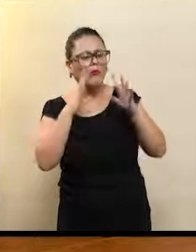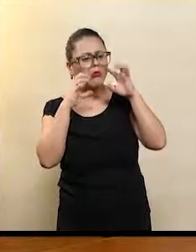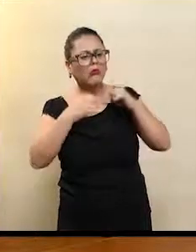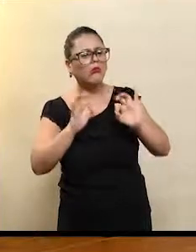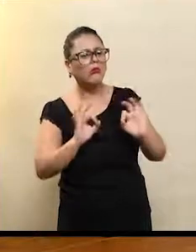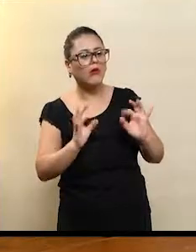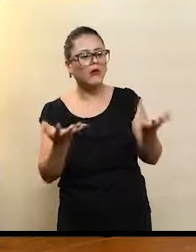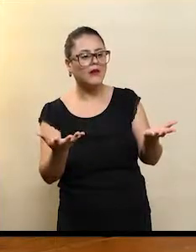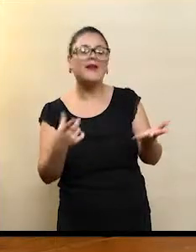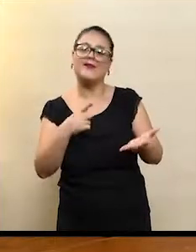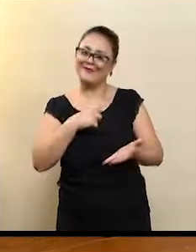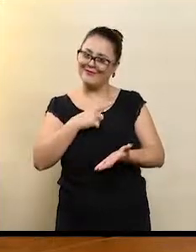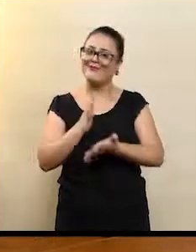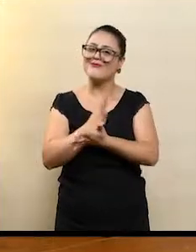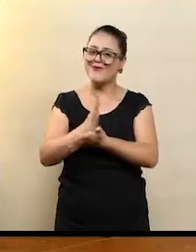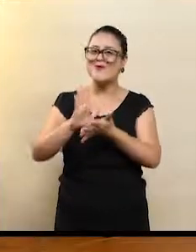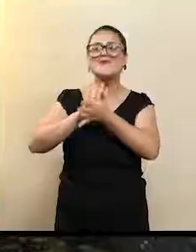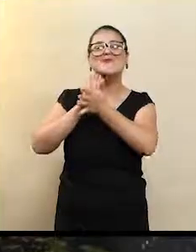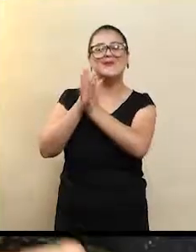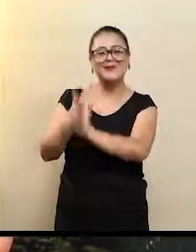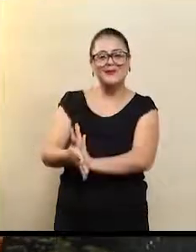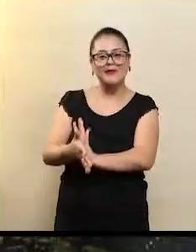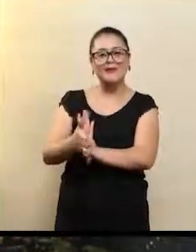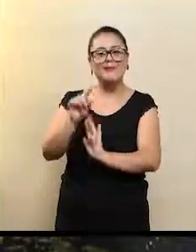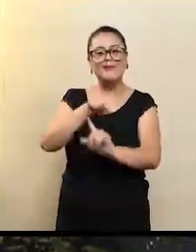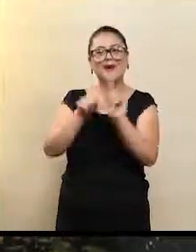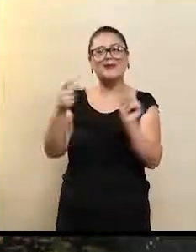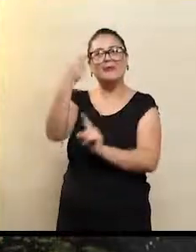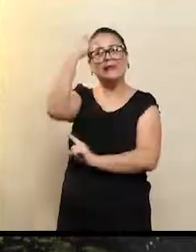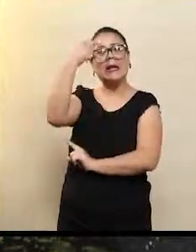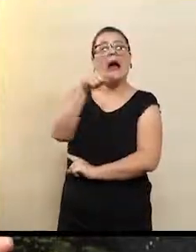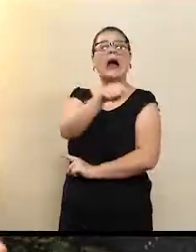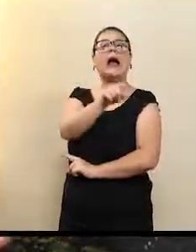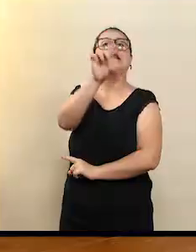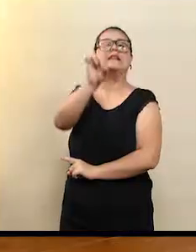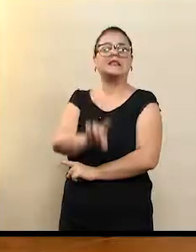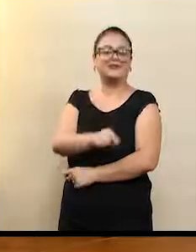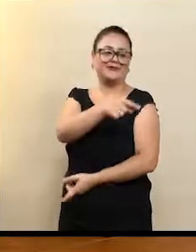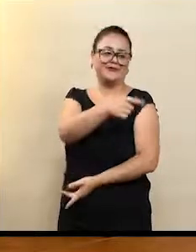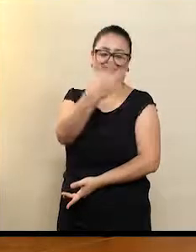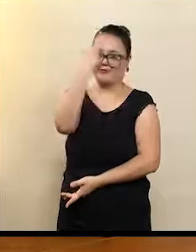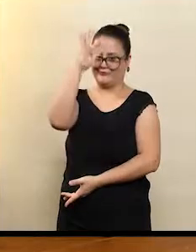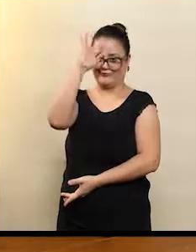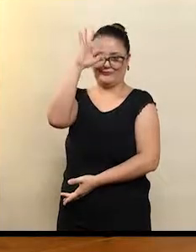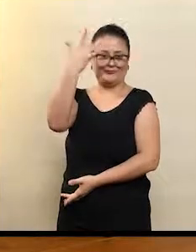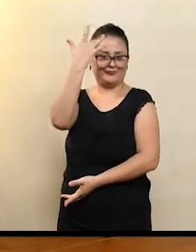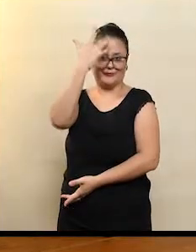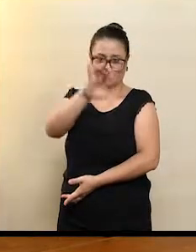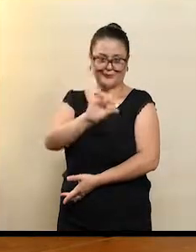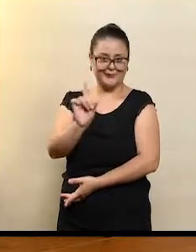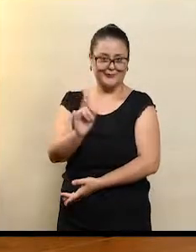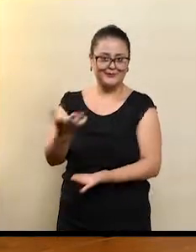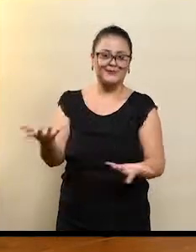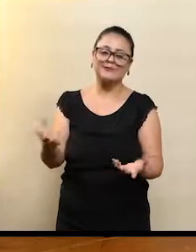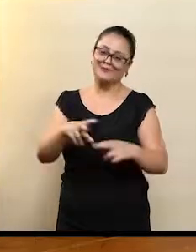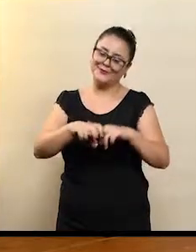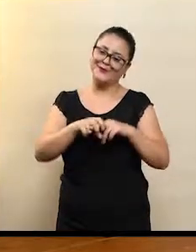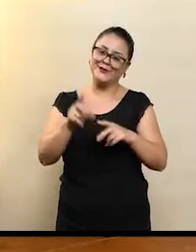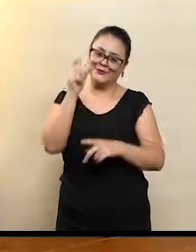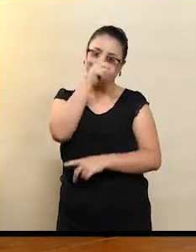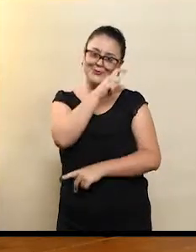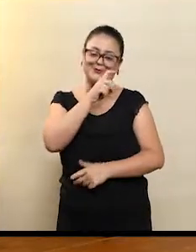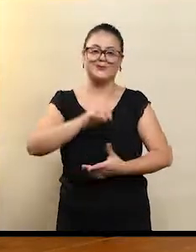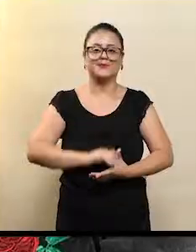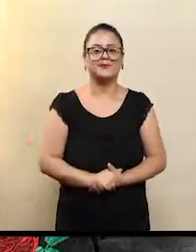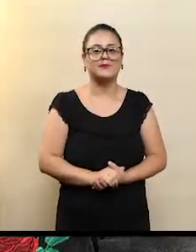Existe até um certo preconceito, antes de se pensar que ele pode ser um deficiente. Então, é uma questão muito delicada essa. E a gente